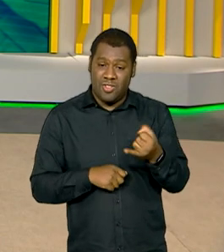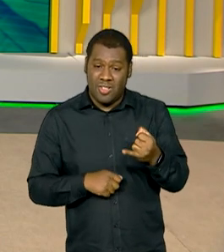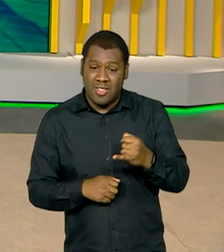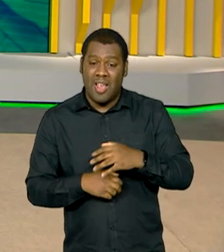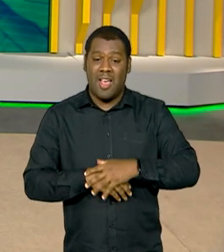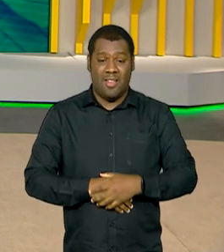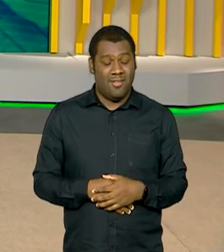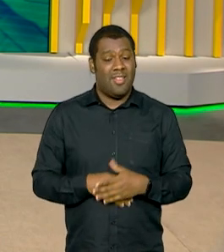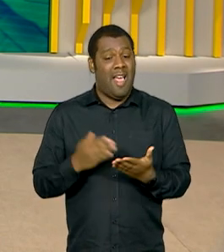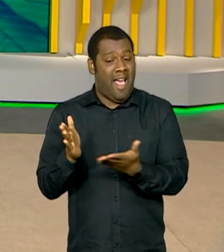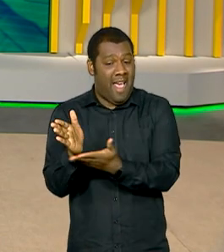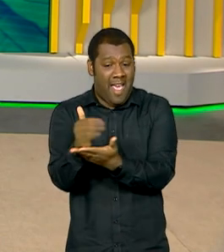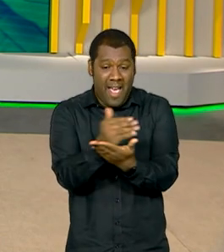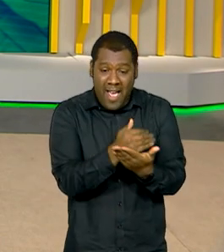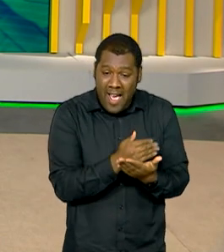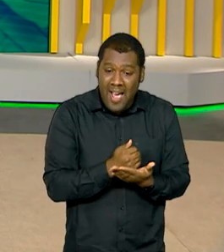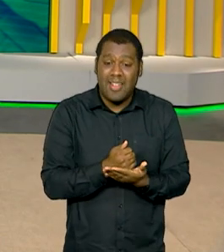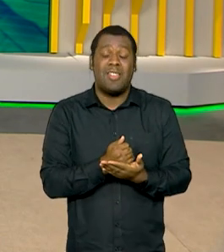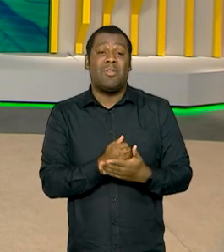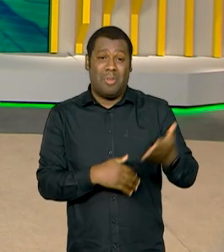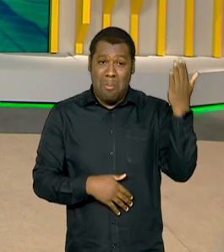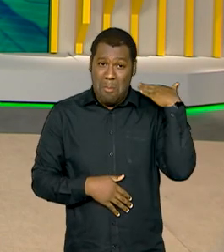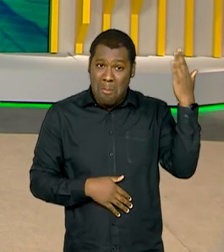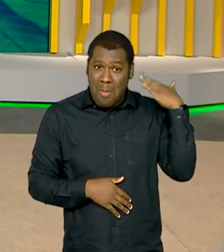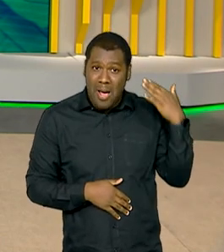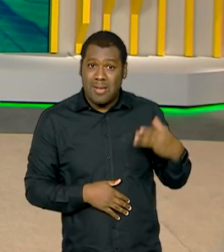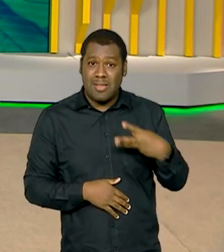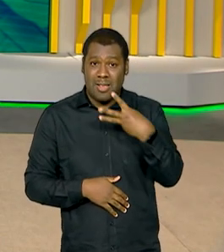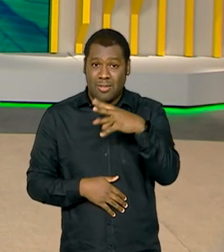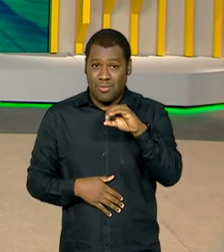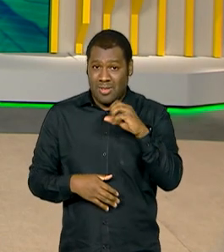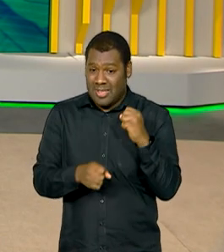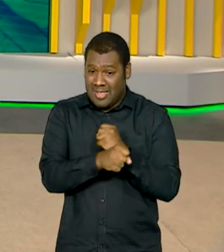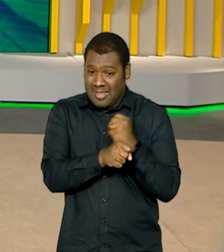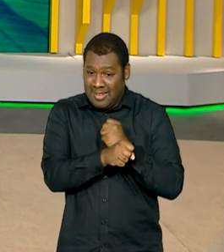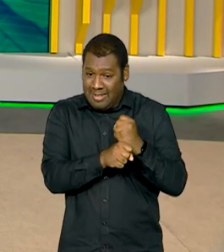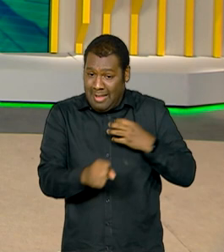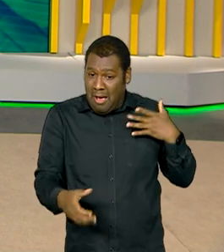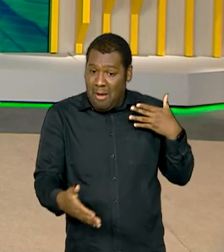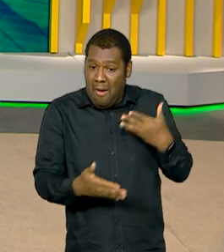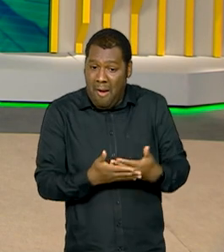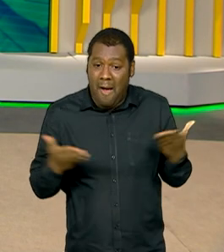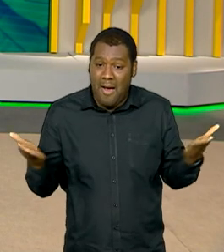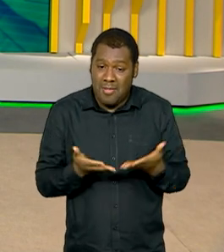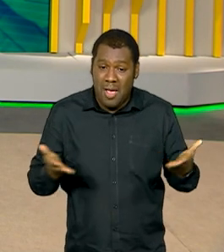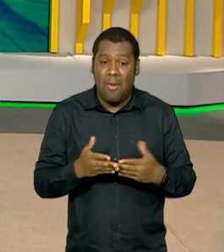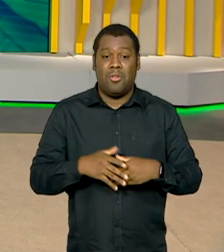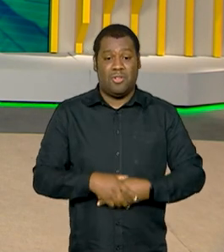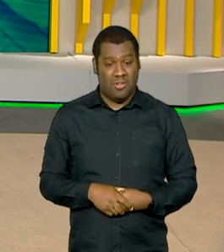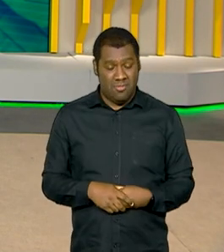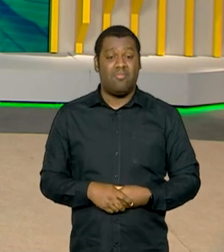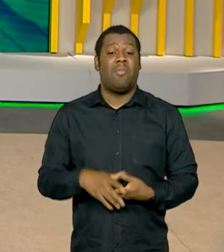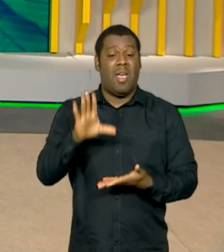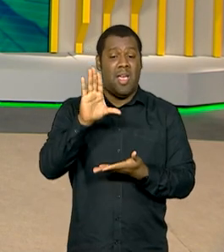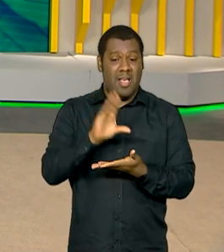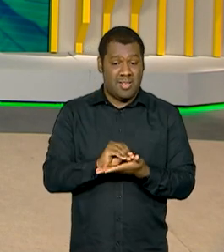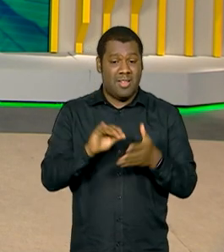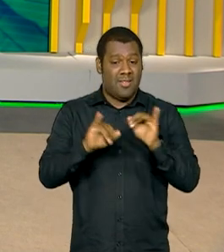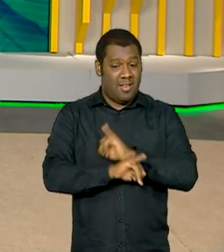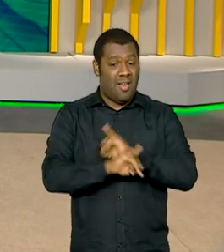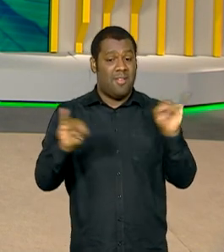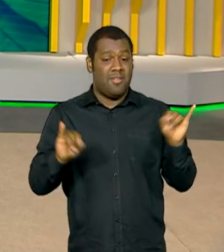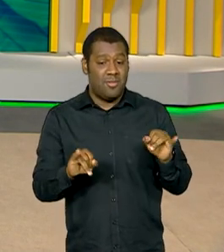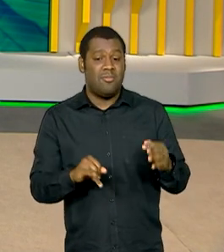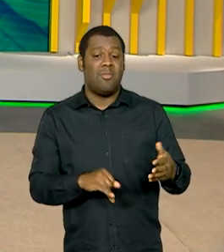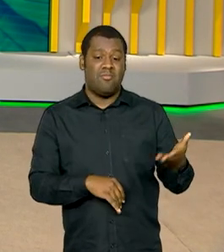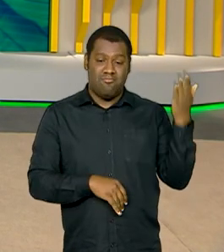O melhor resultado de arrecadação já registrado para todos os meses da série histórica da Receita, que teve início em 1995.